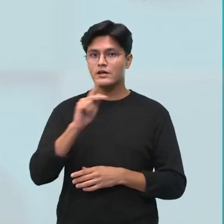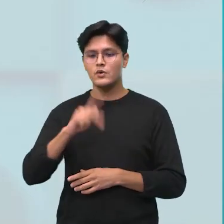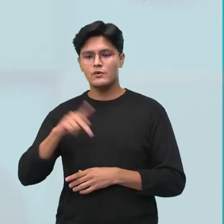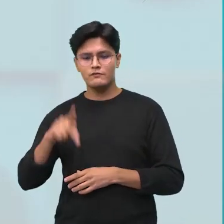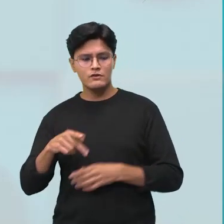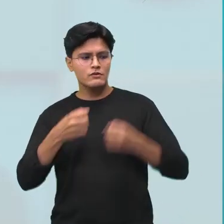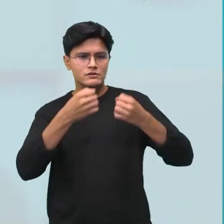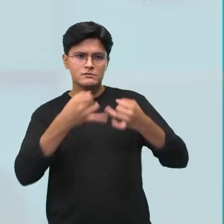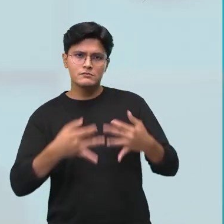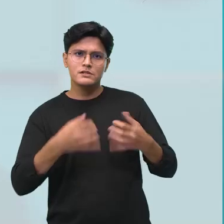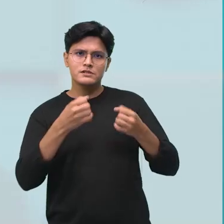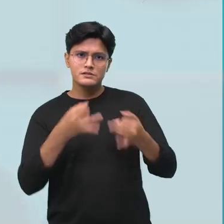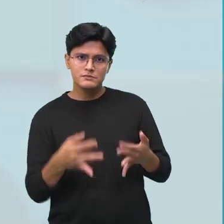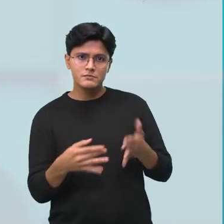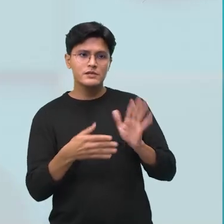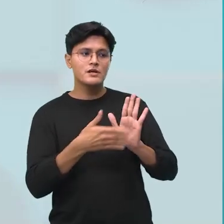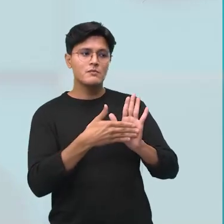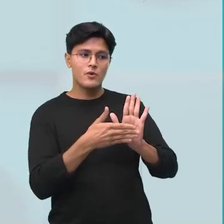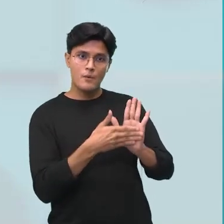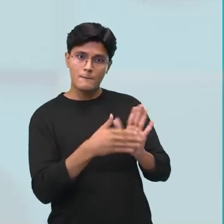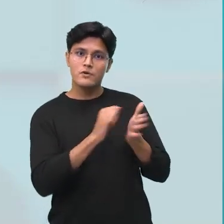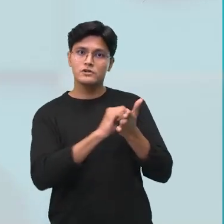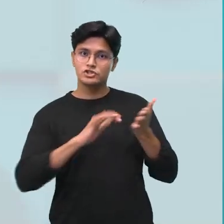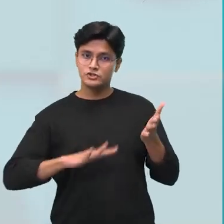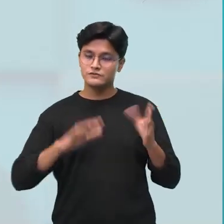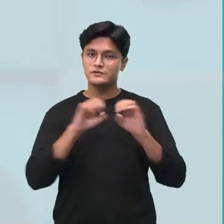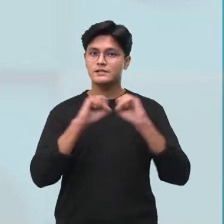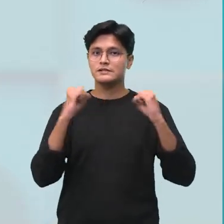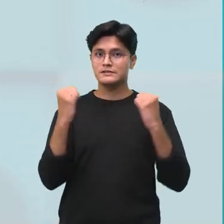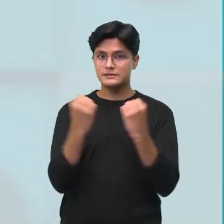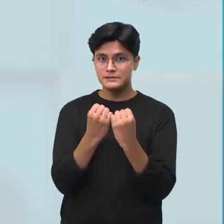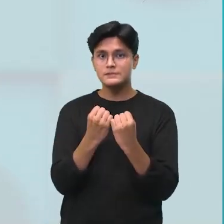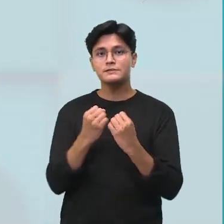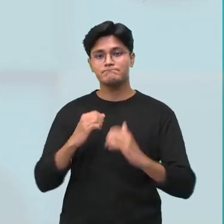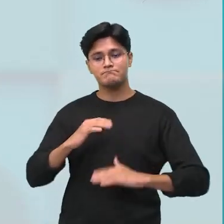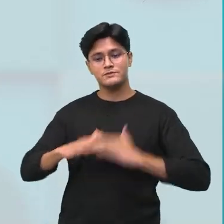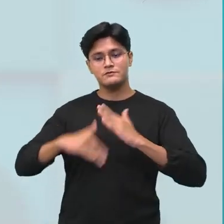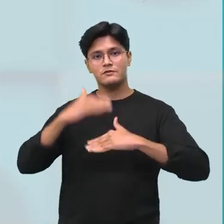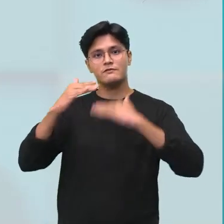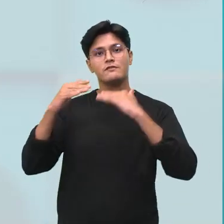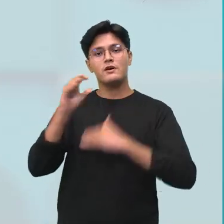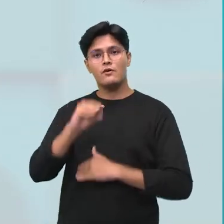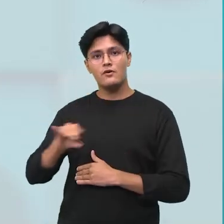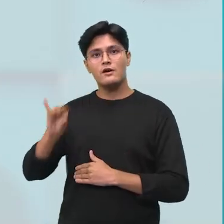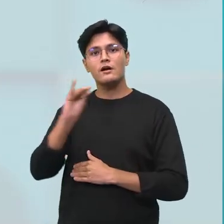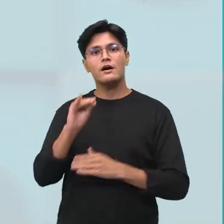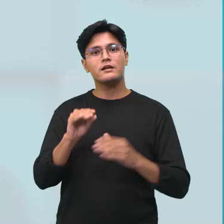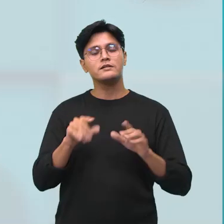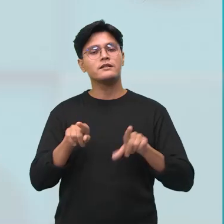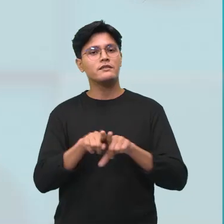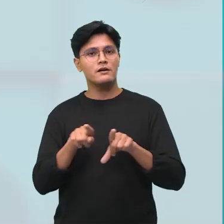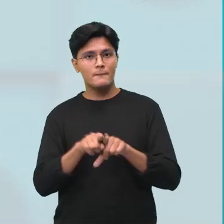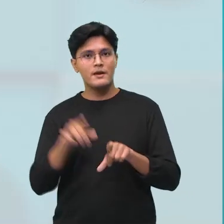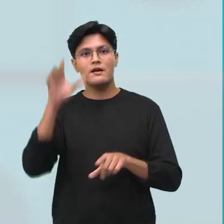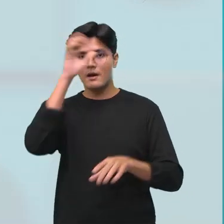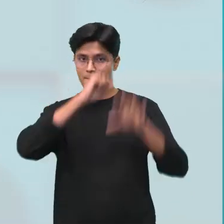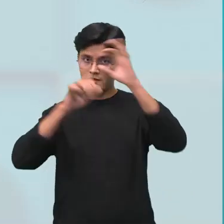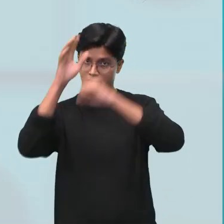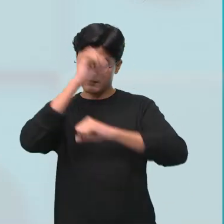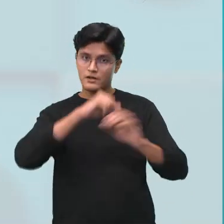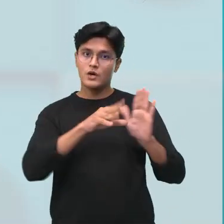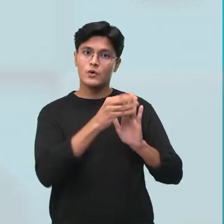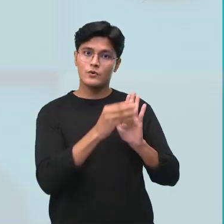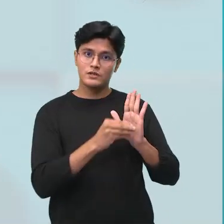fazer uma apresentação, ele é importante para que a gente desenvolva essa oralidade, né? Desenvolva o conteúdo aprendido também em sala de aula.